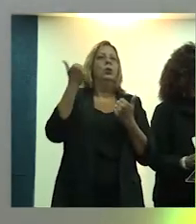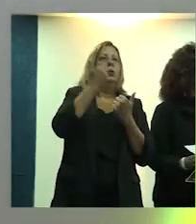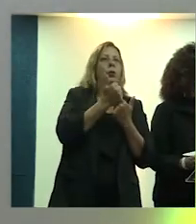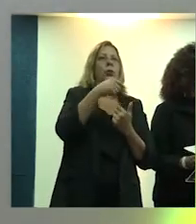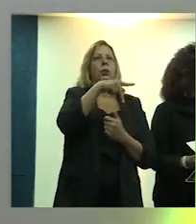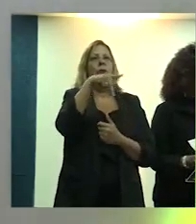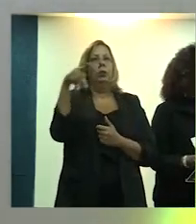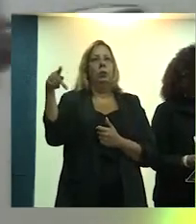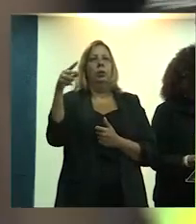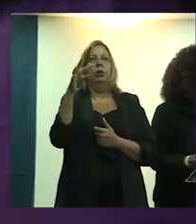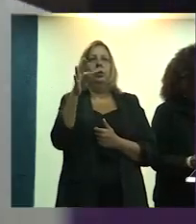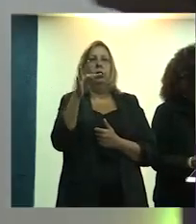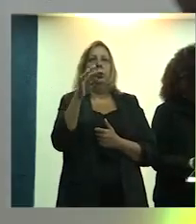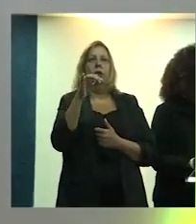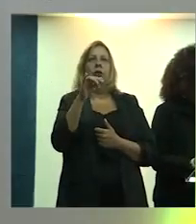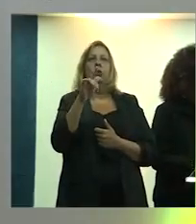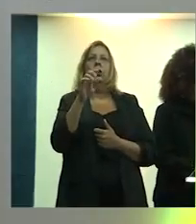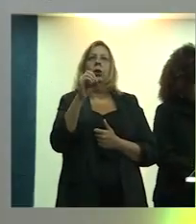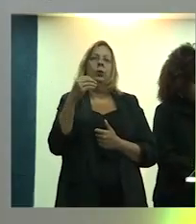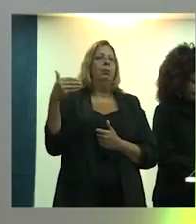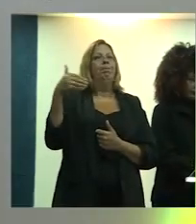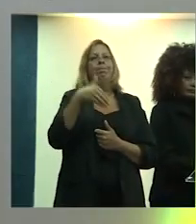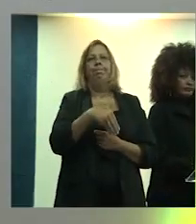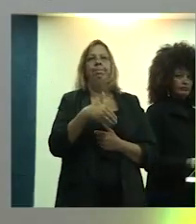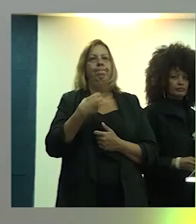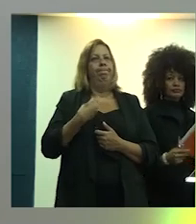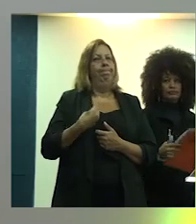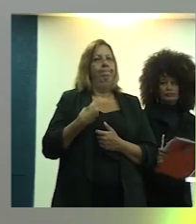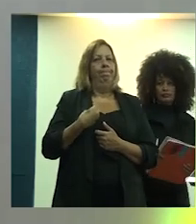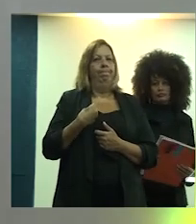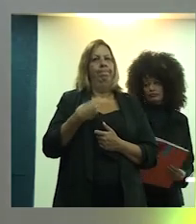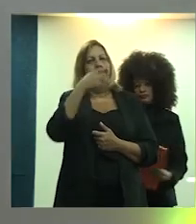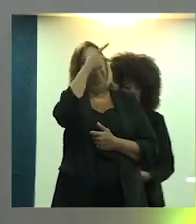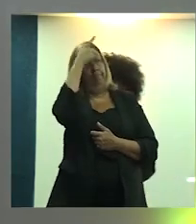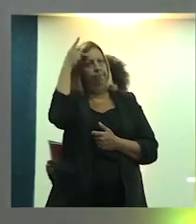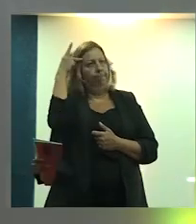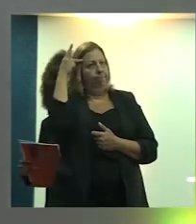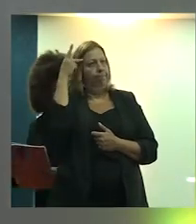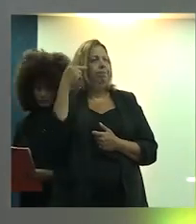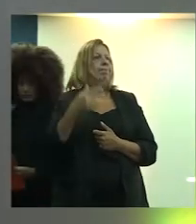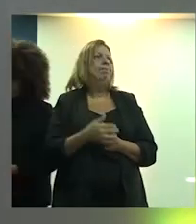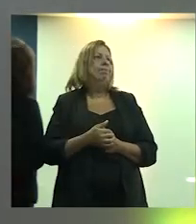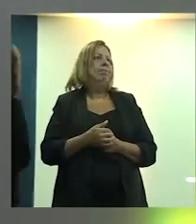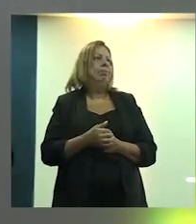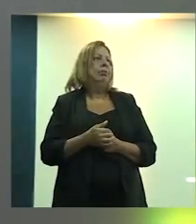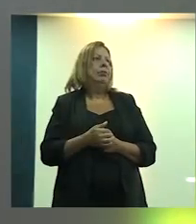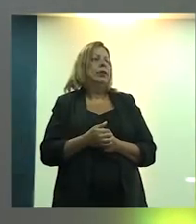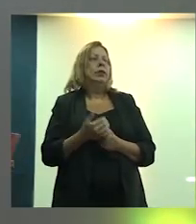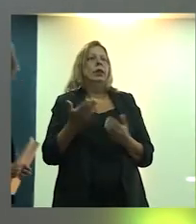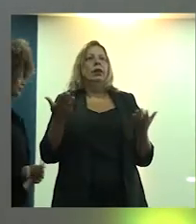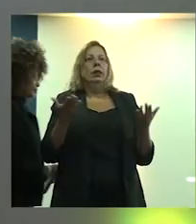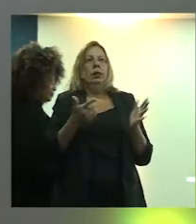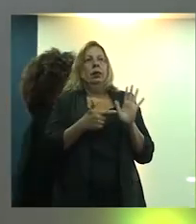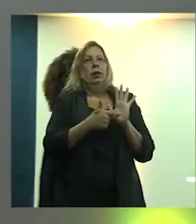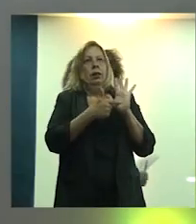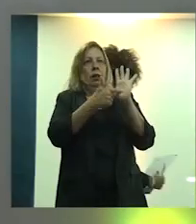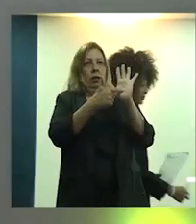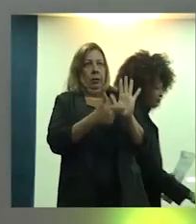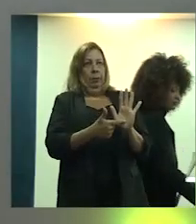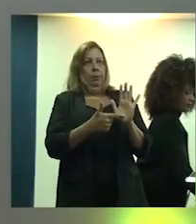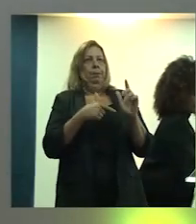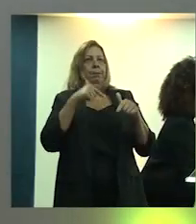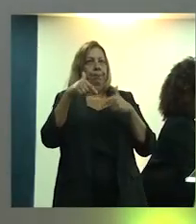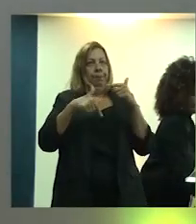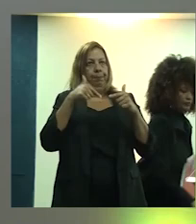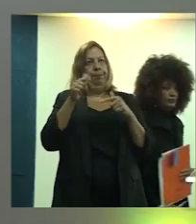Tiago Rosman da Silva, que não pode estar aqui, que é uma pessoa bem eloquente. Então nós vamos apresentar as ações lá do